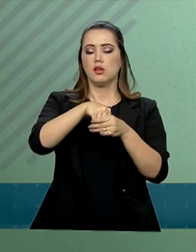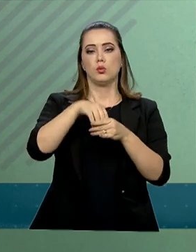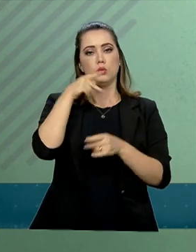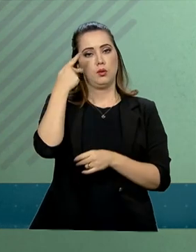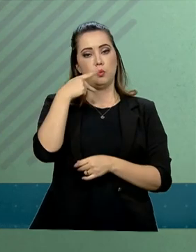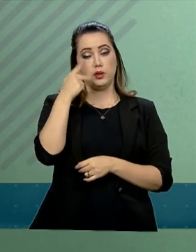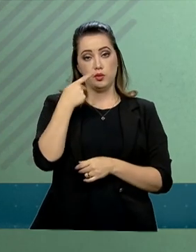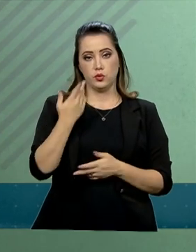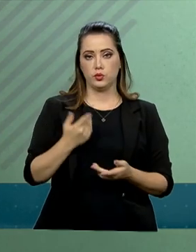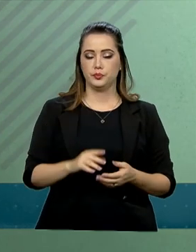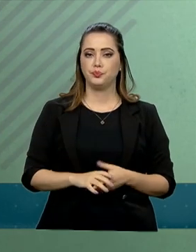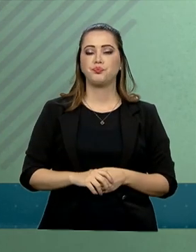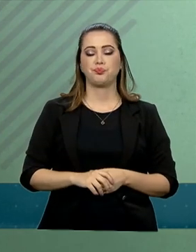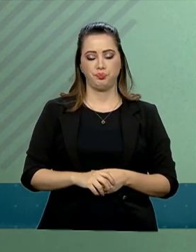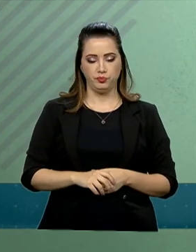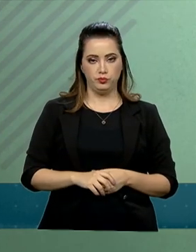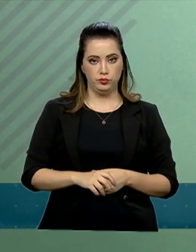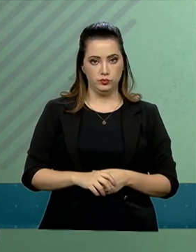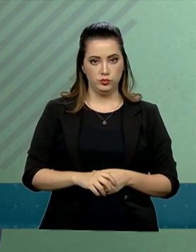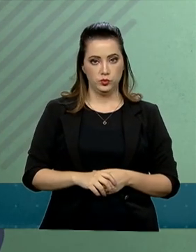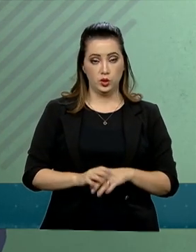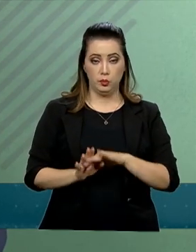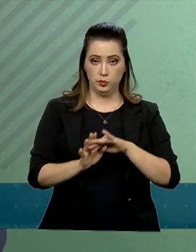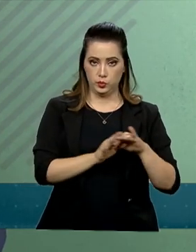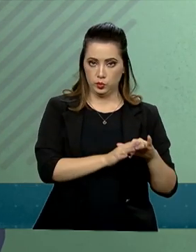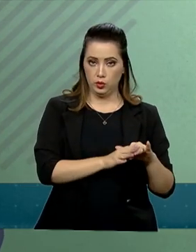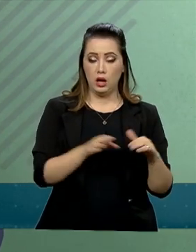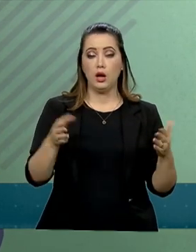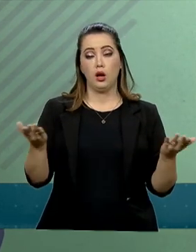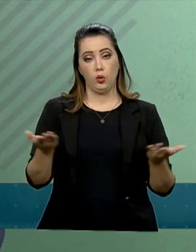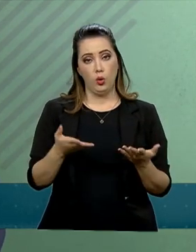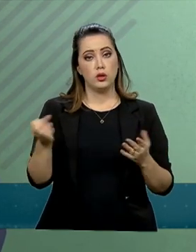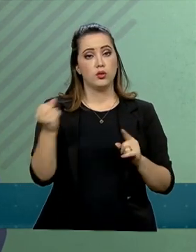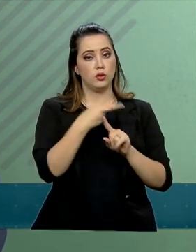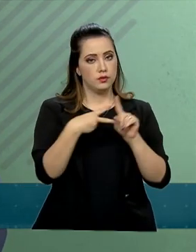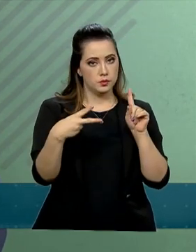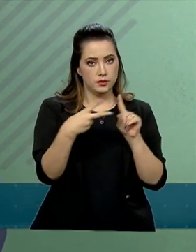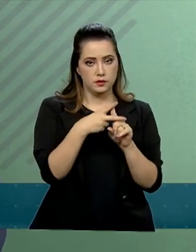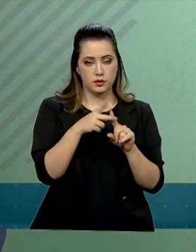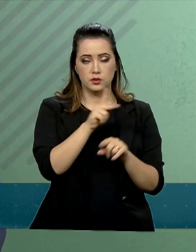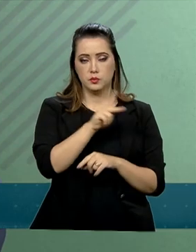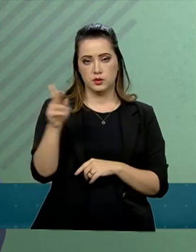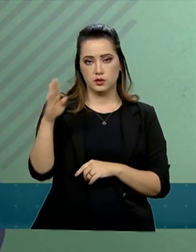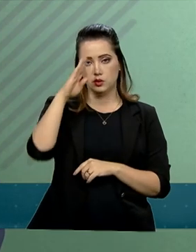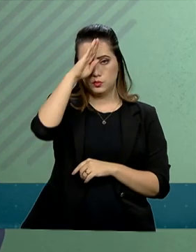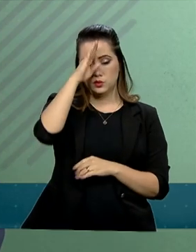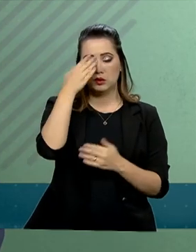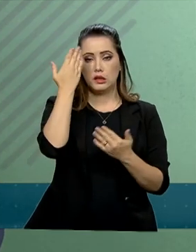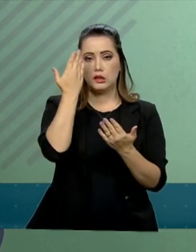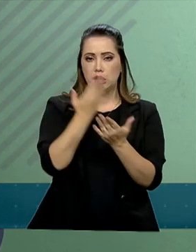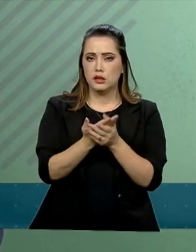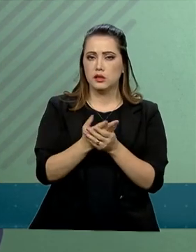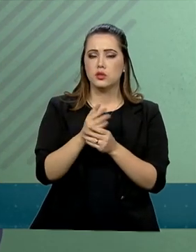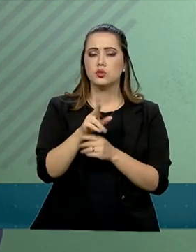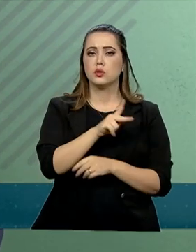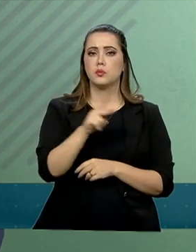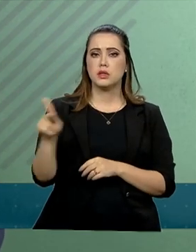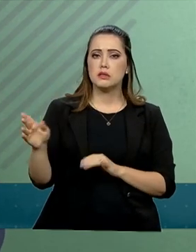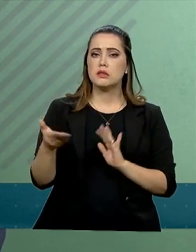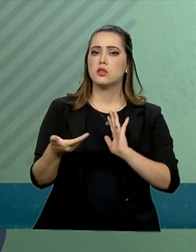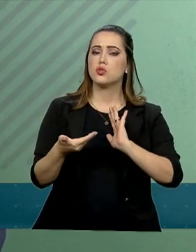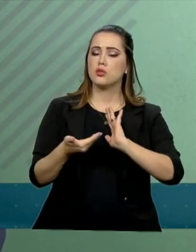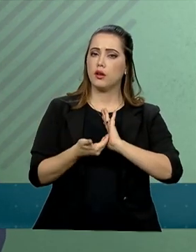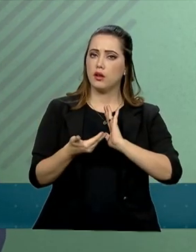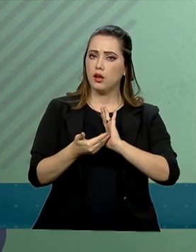Com relação à nova previdência, o presidente Bolsonaro acredita que o presidente da Câmara, Rodrigo